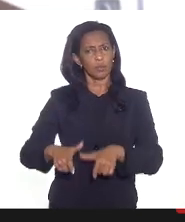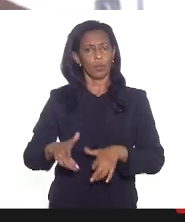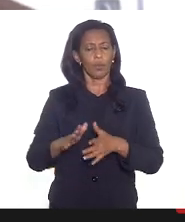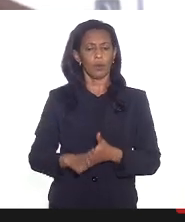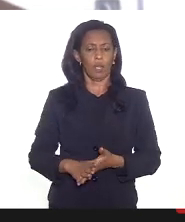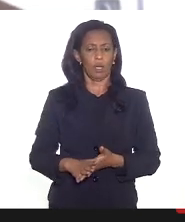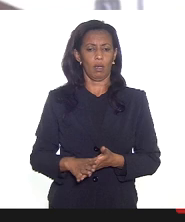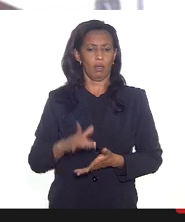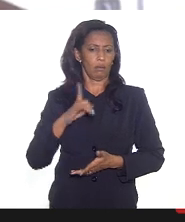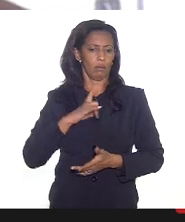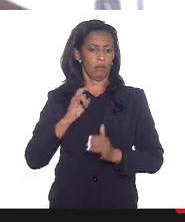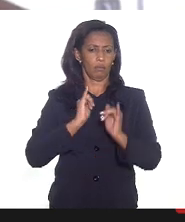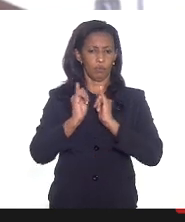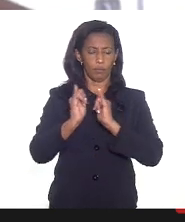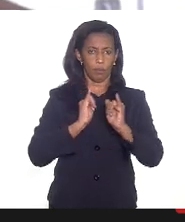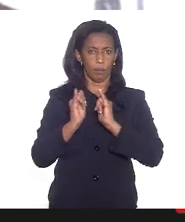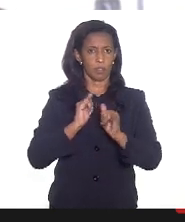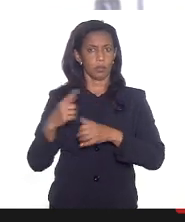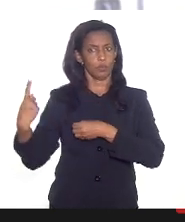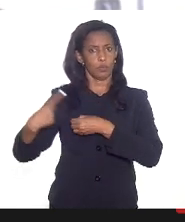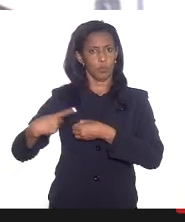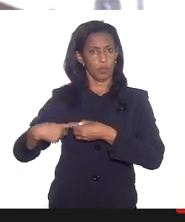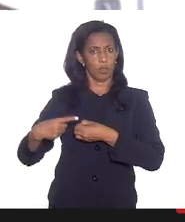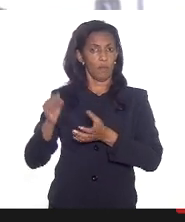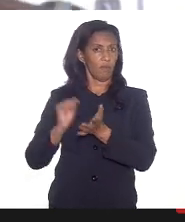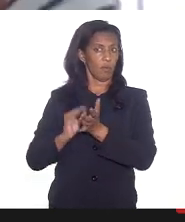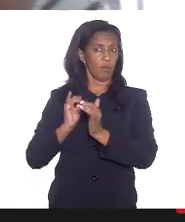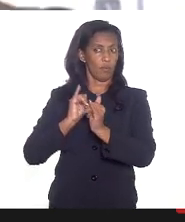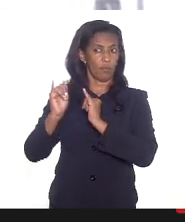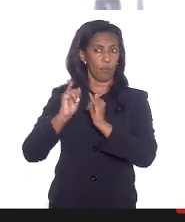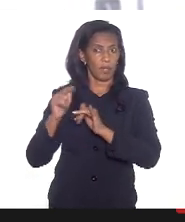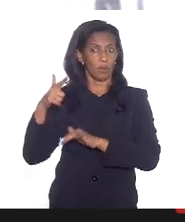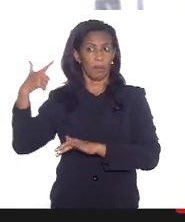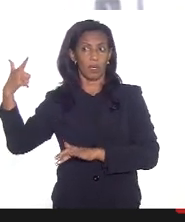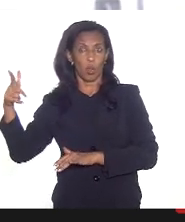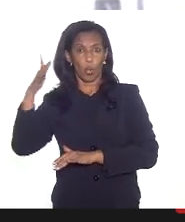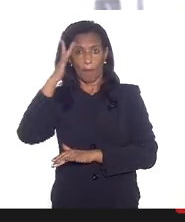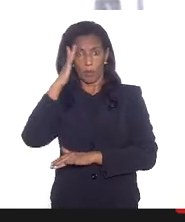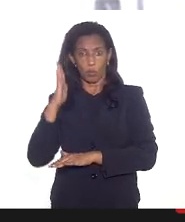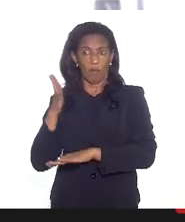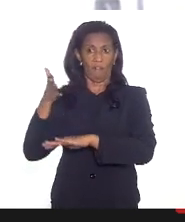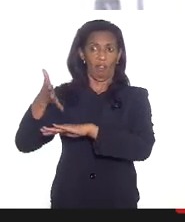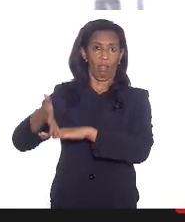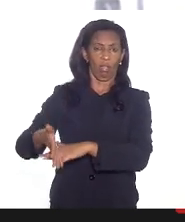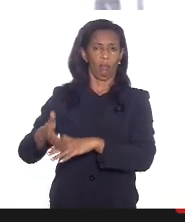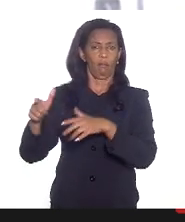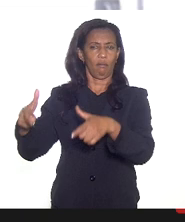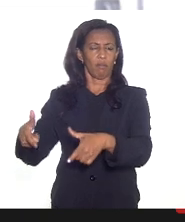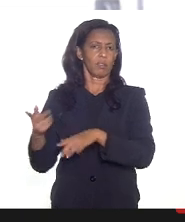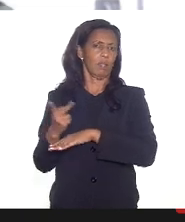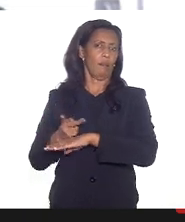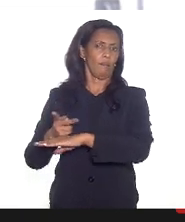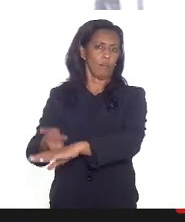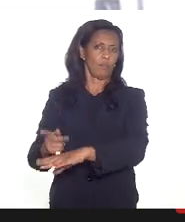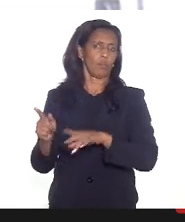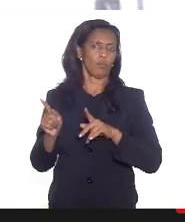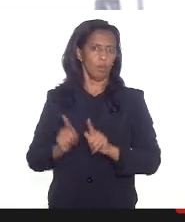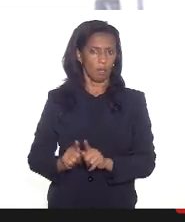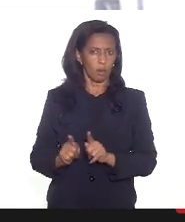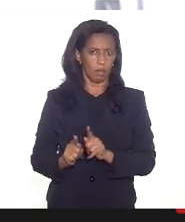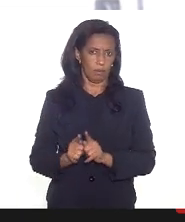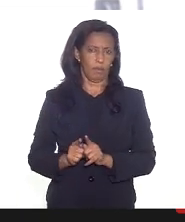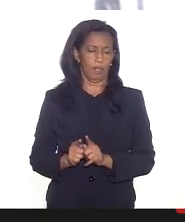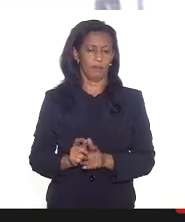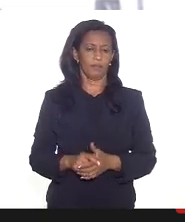existia a notícia de que o município não noticiava para que o outro público que não fosse privilegiado por essa vacina fosse fazer a